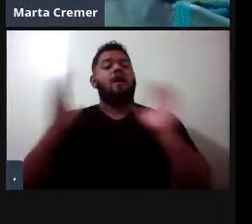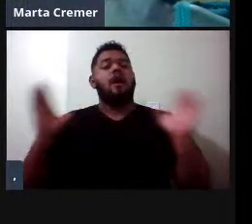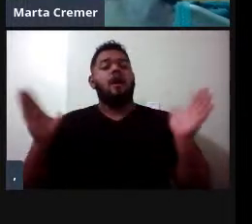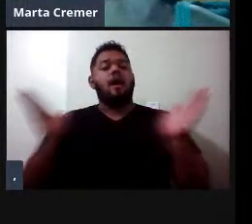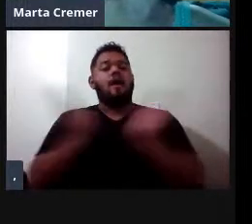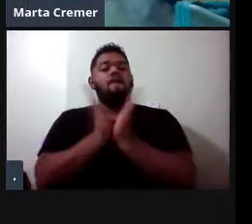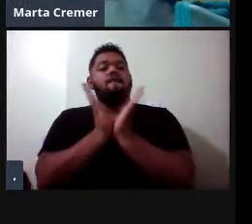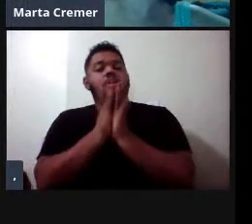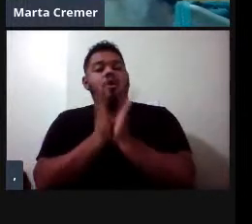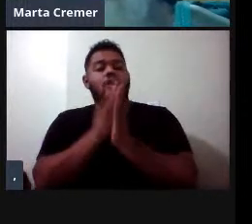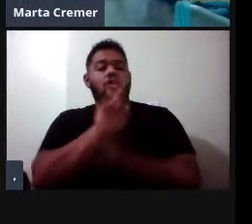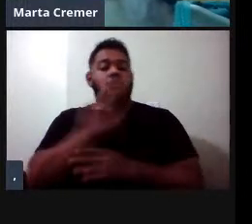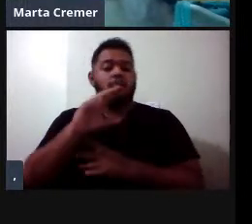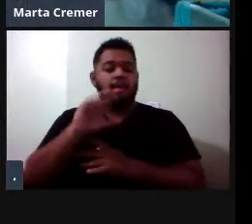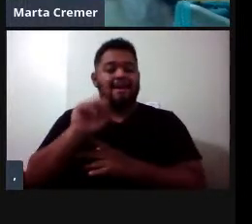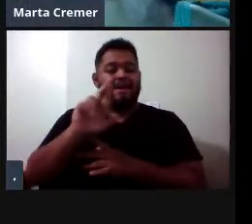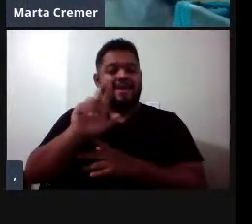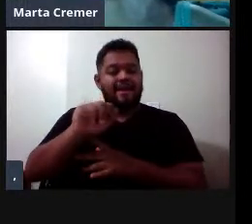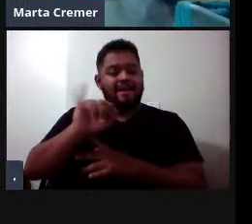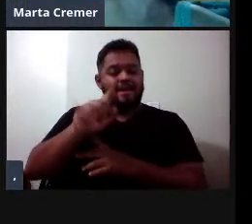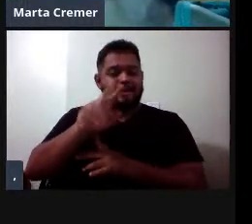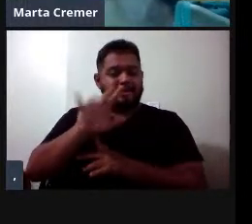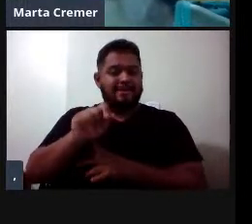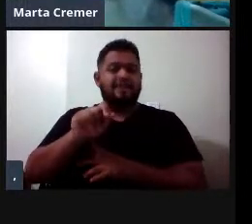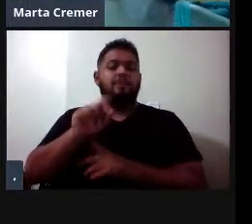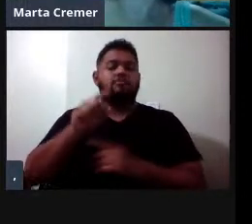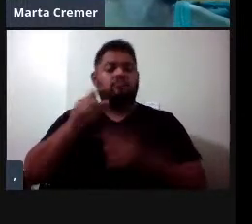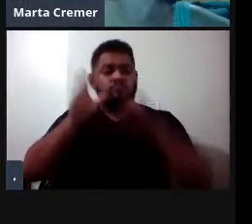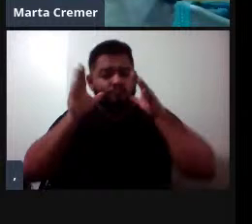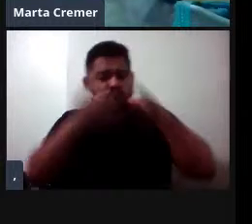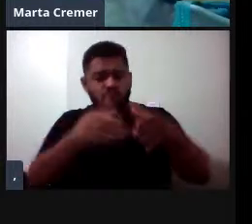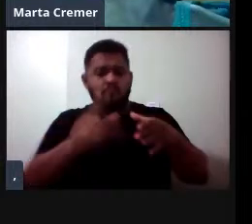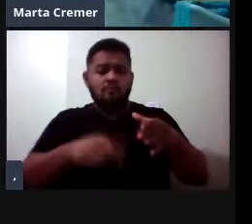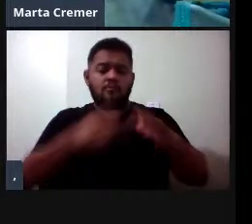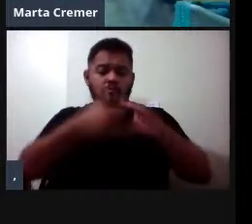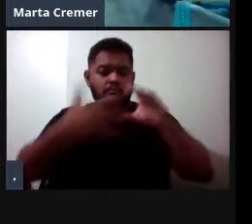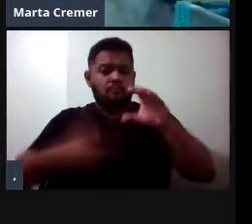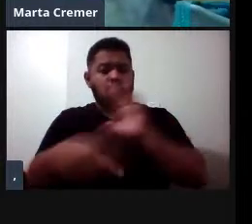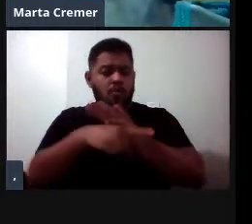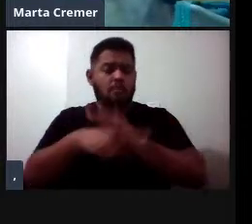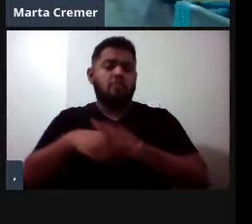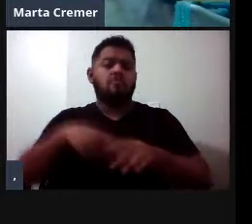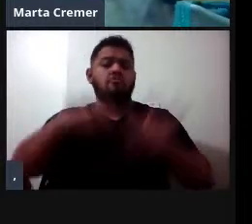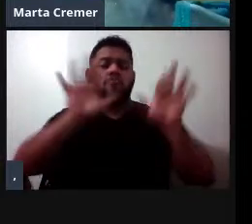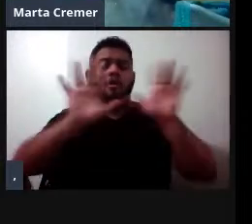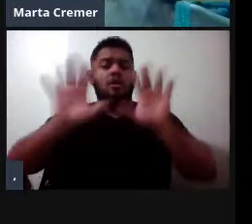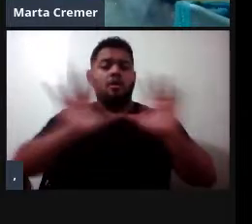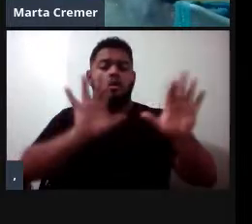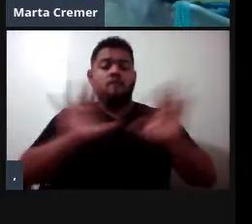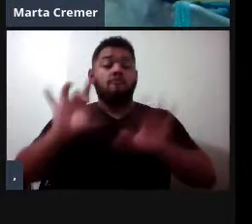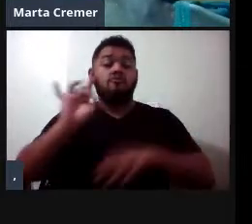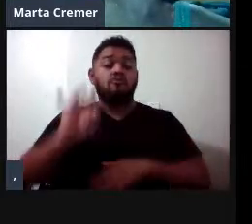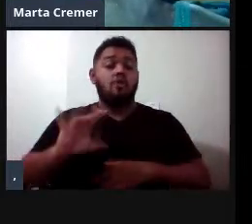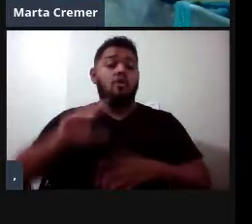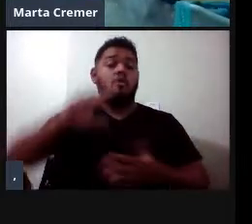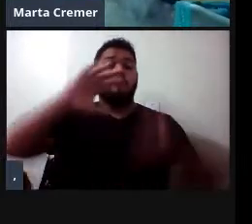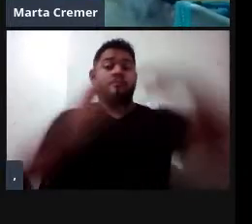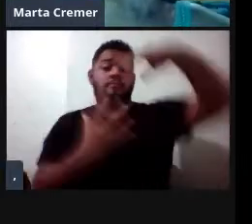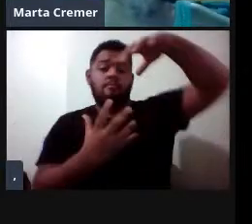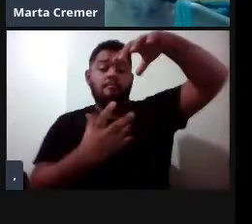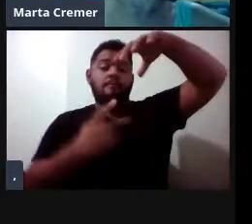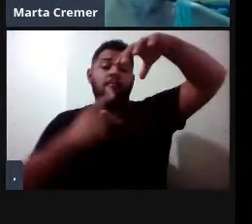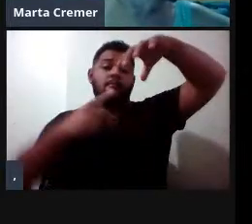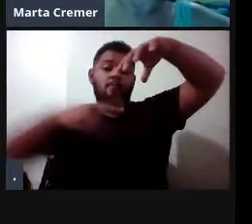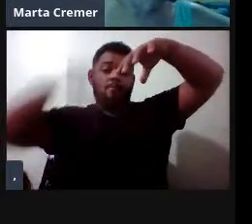aí sim, a gente tem essa distribuição bem característica, circumpolar, então, é animal que ocorre apenas aqui no hemisfério sul,